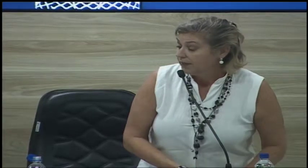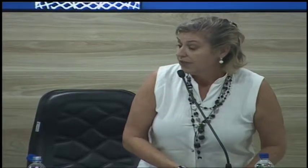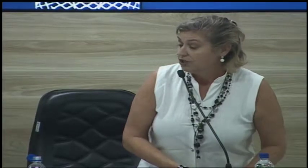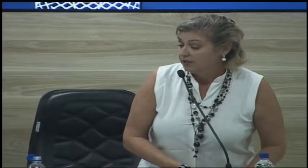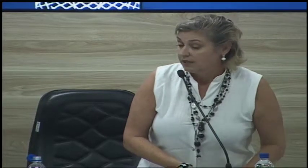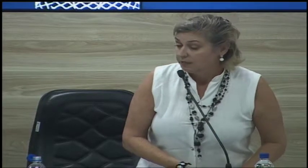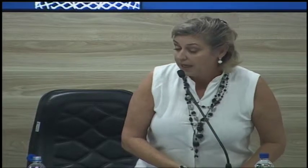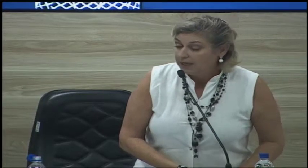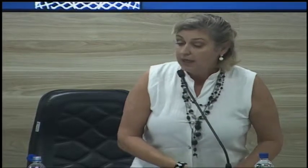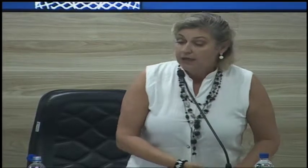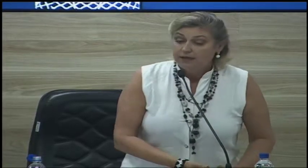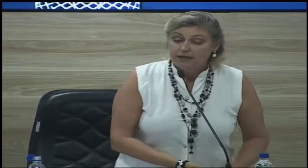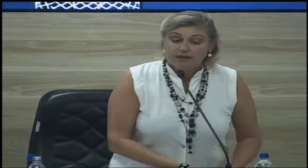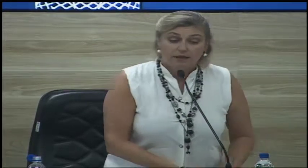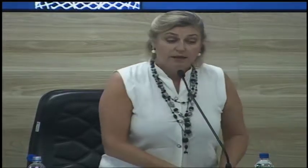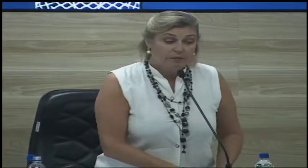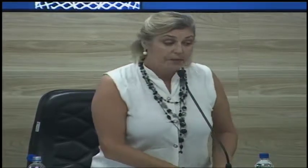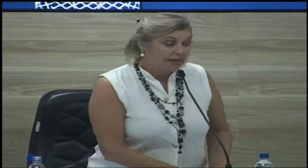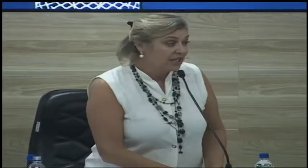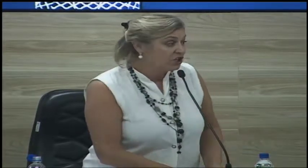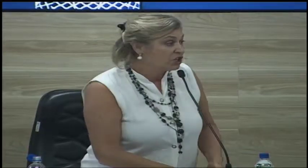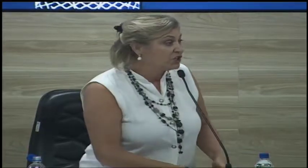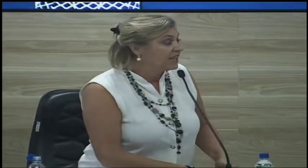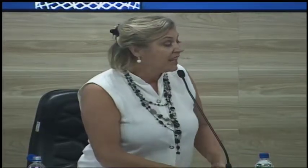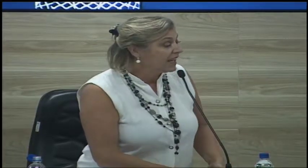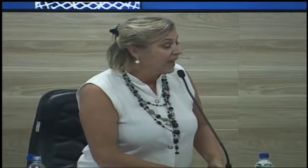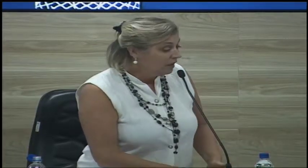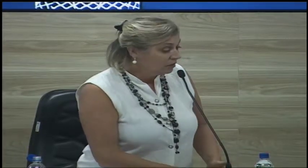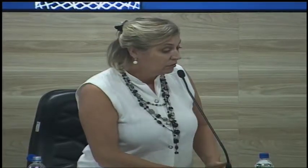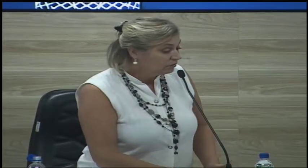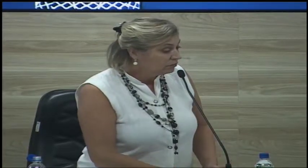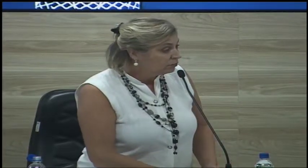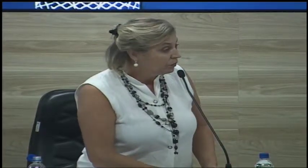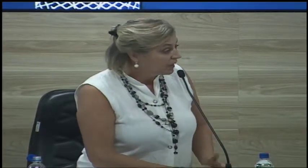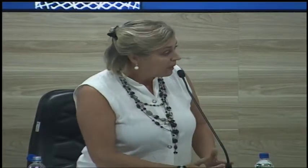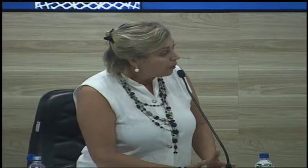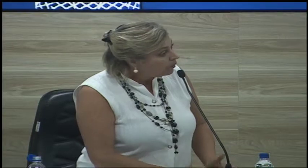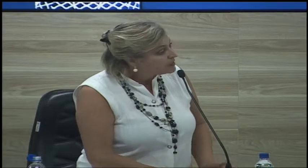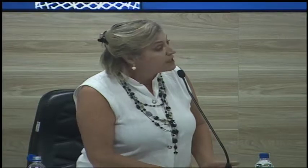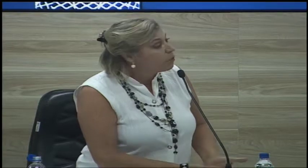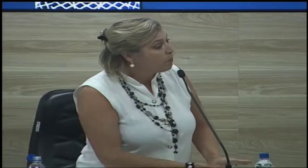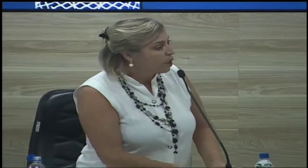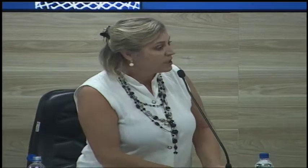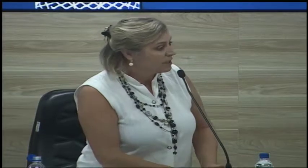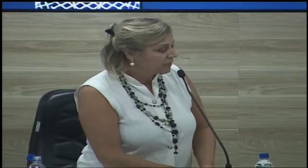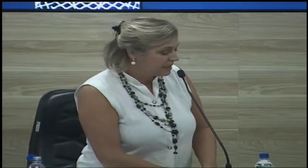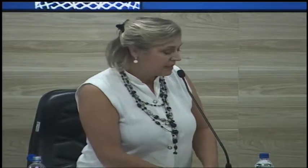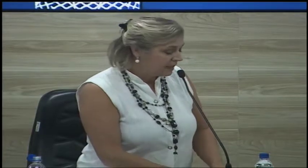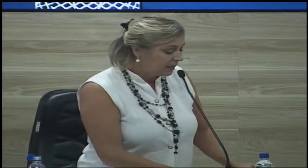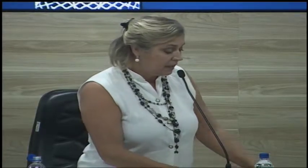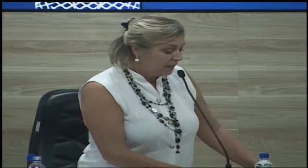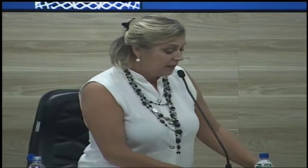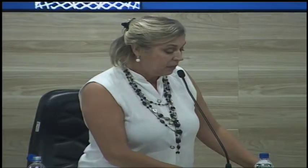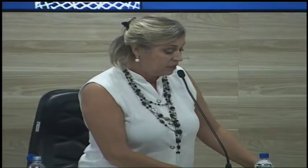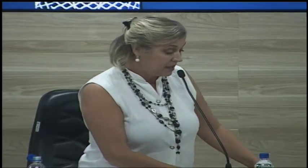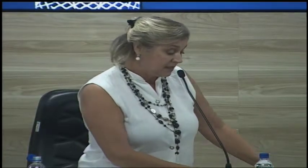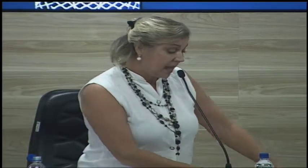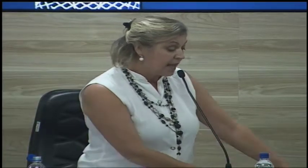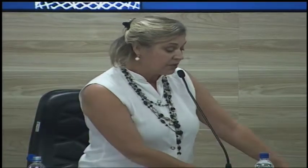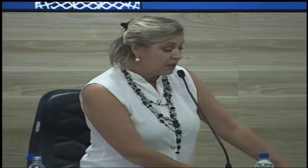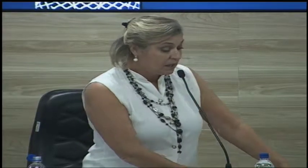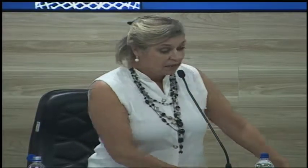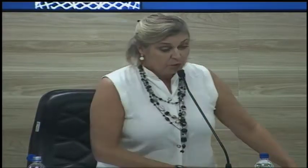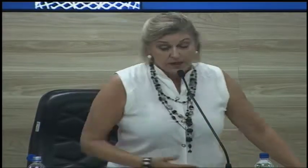importante também para que a gente tenha... que a população possa fazer o